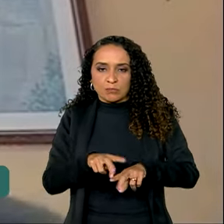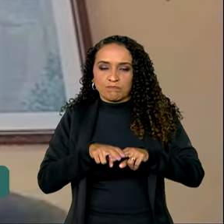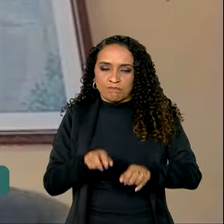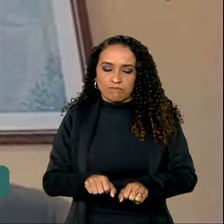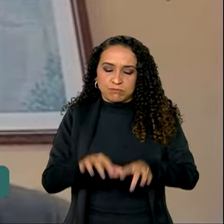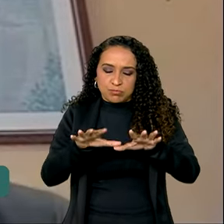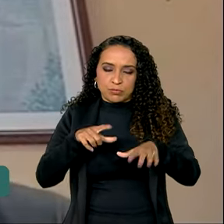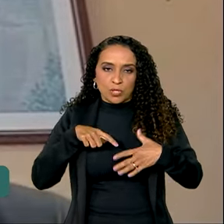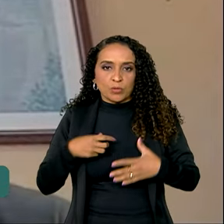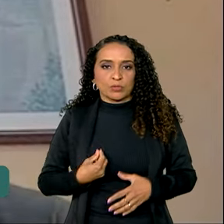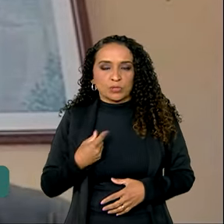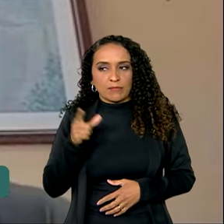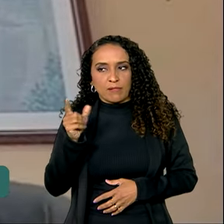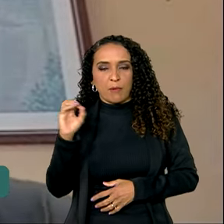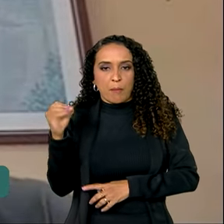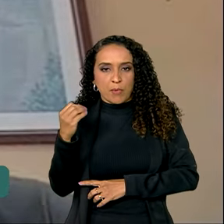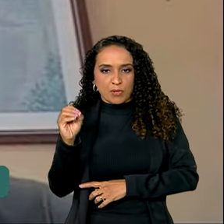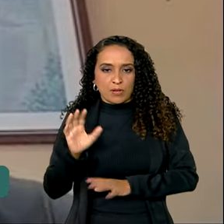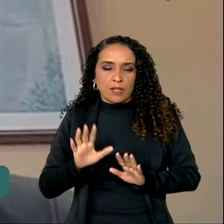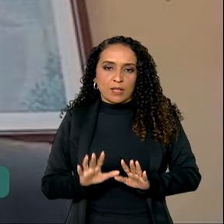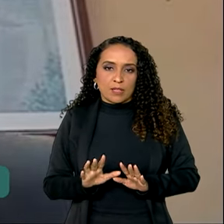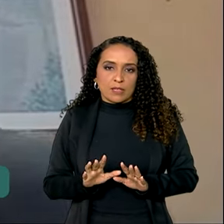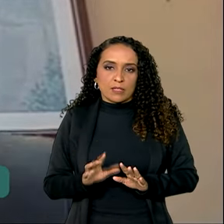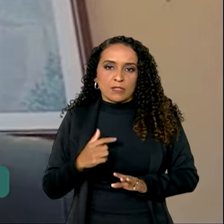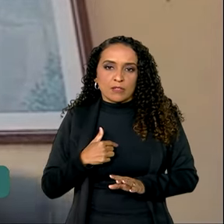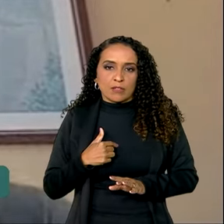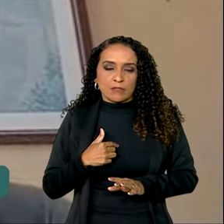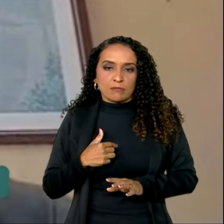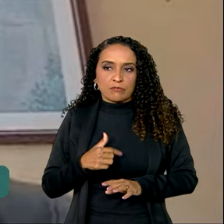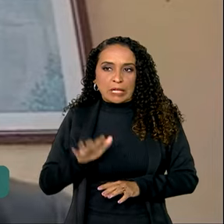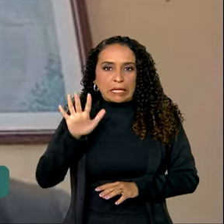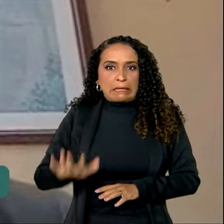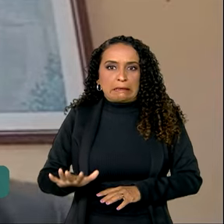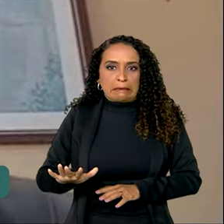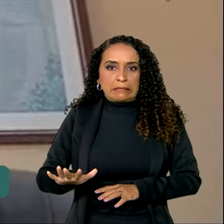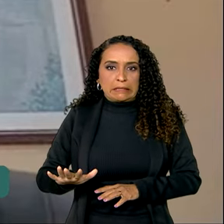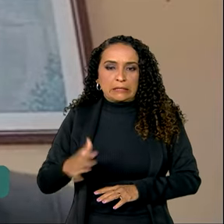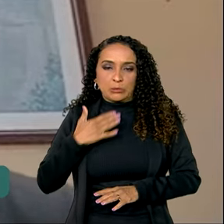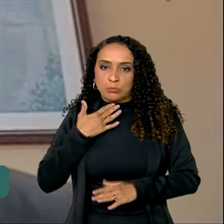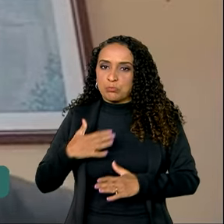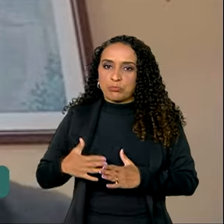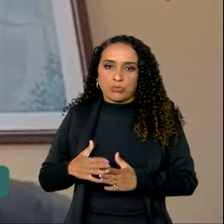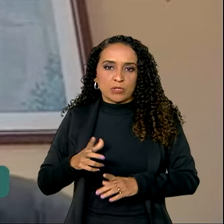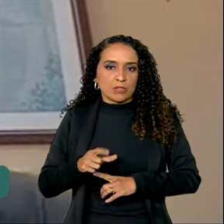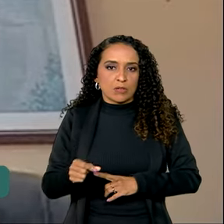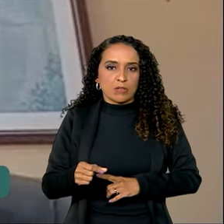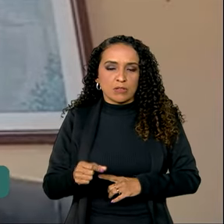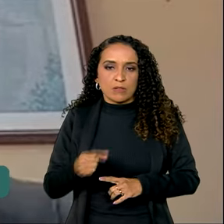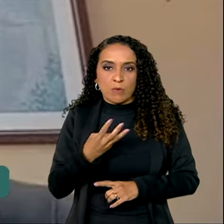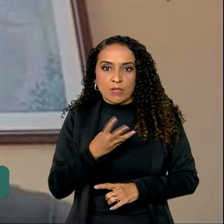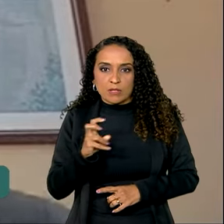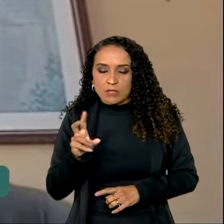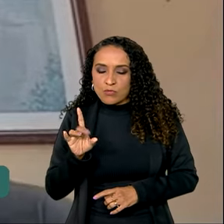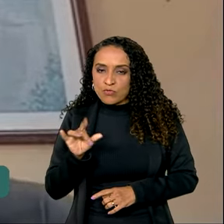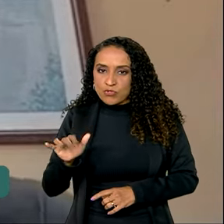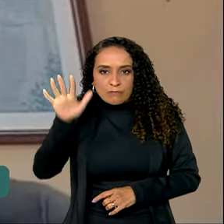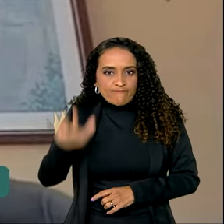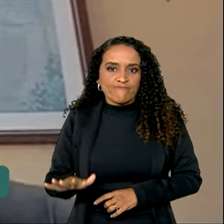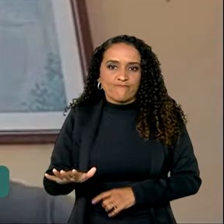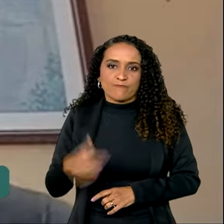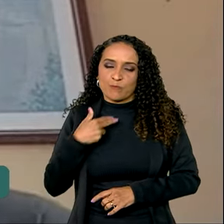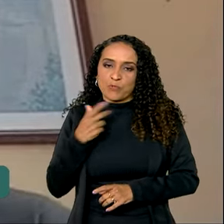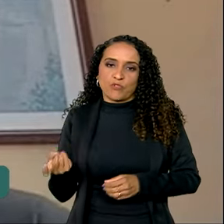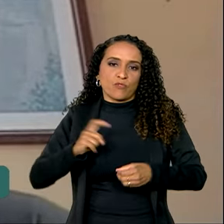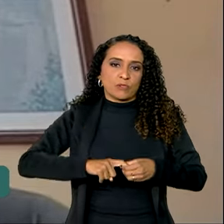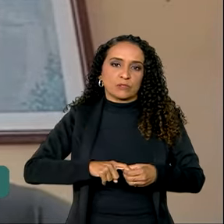estava em Porto Alegre e fiquei preso lá por 45 dias sem poder